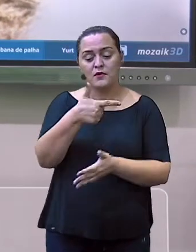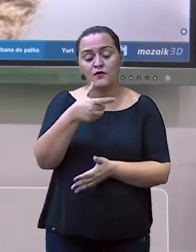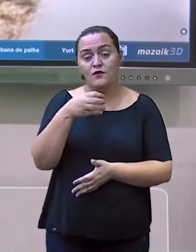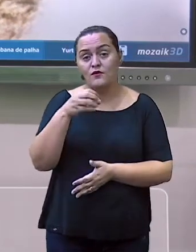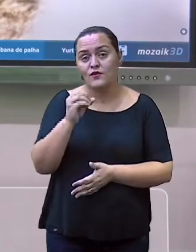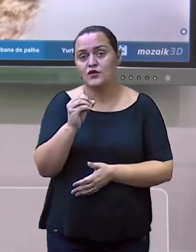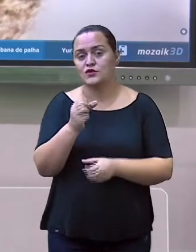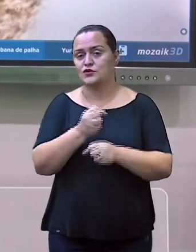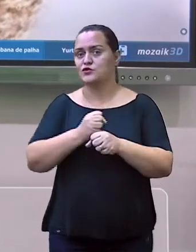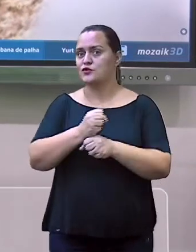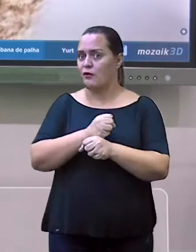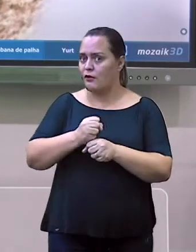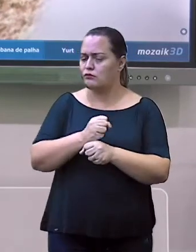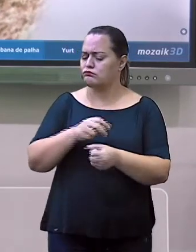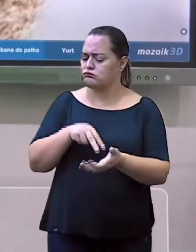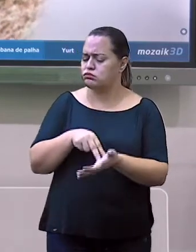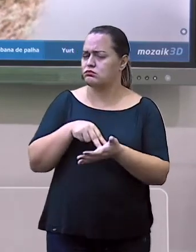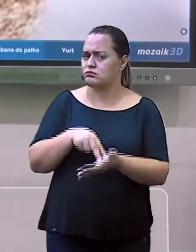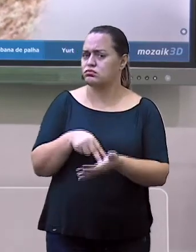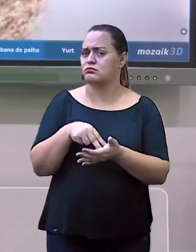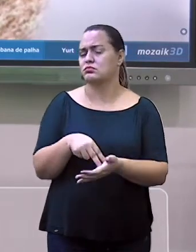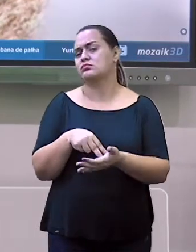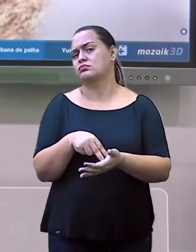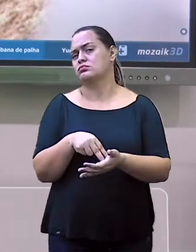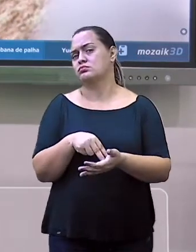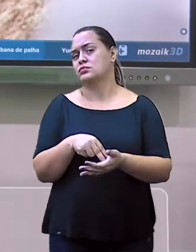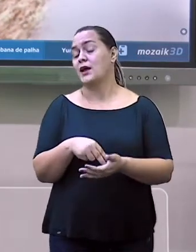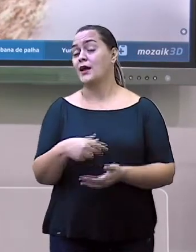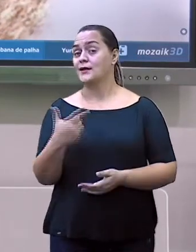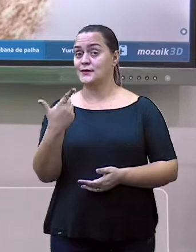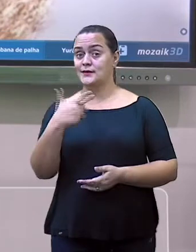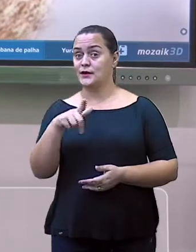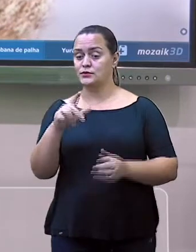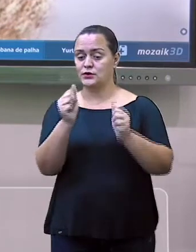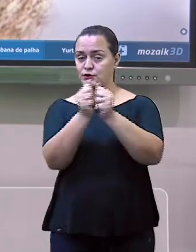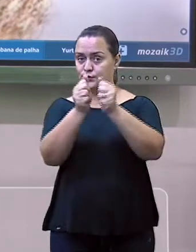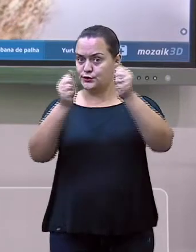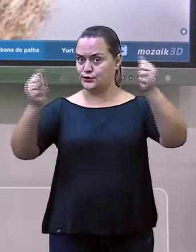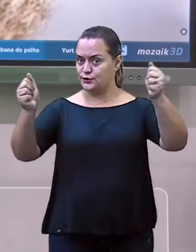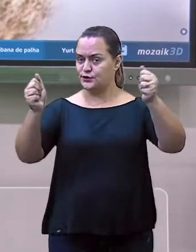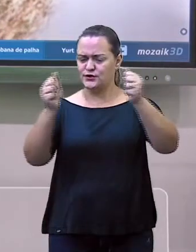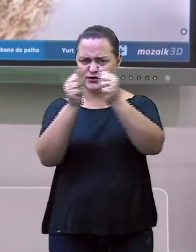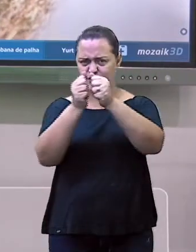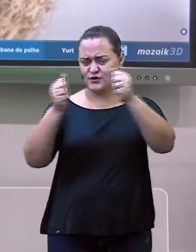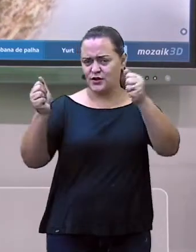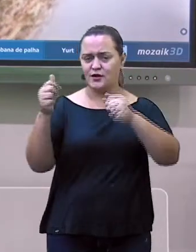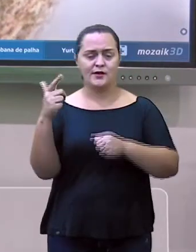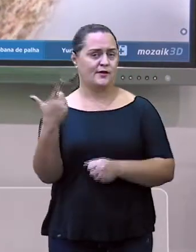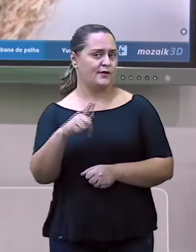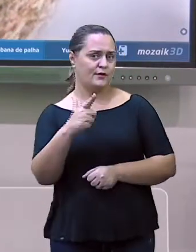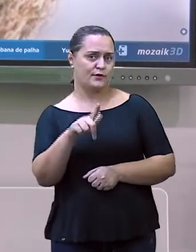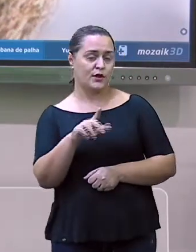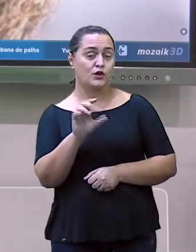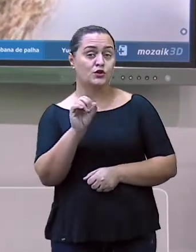ocorre através de portas e dos frisos entre as taquaras da parede.